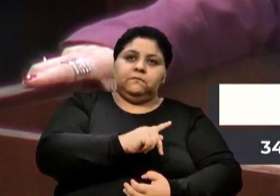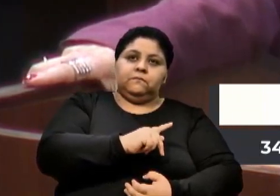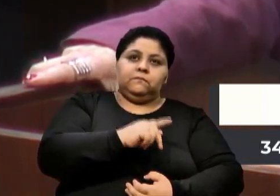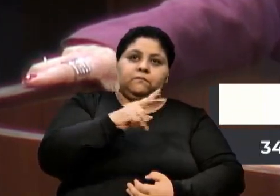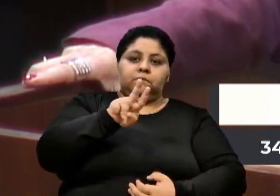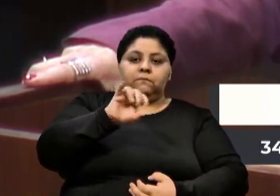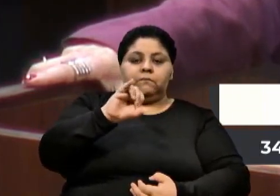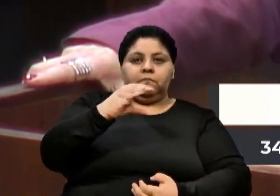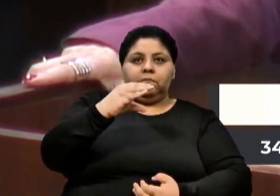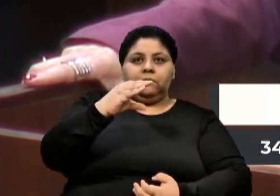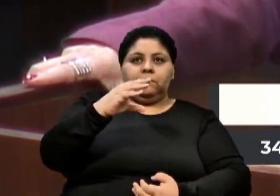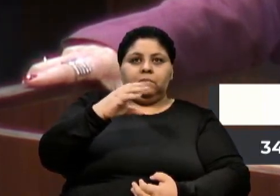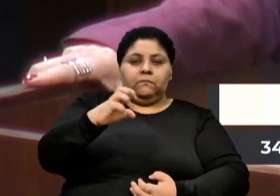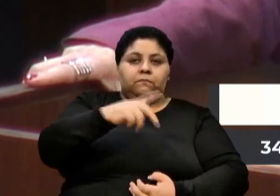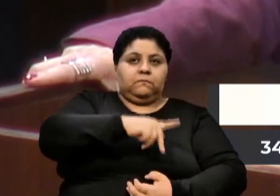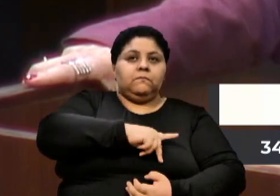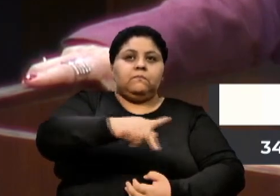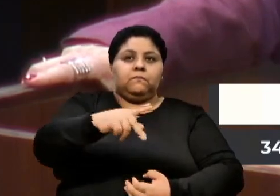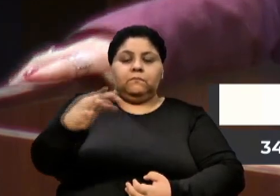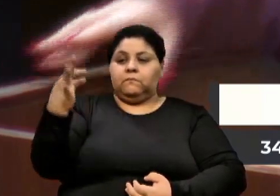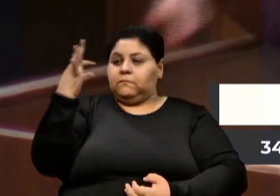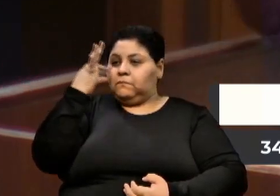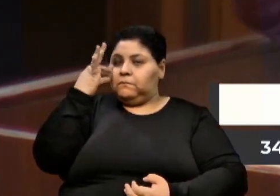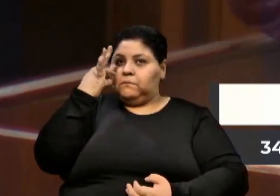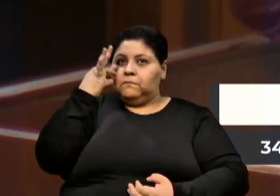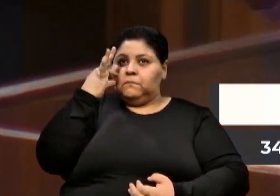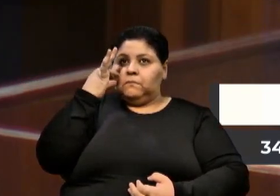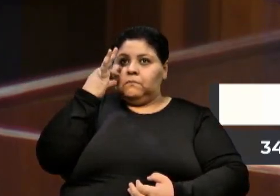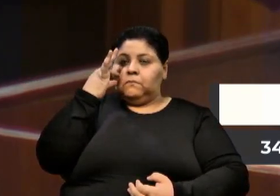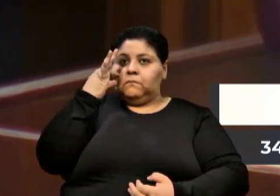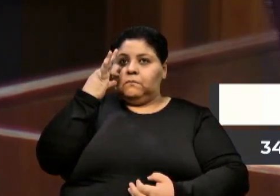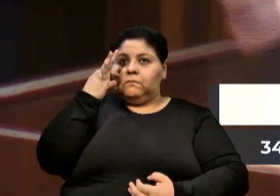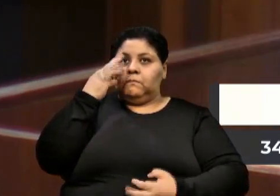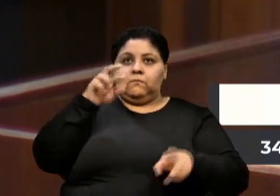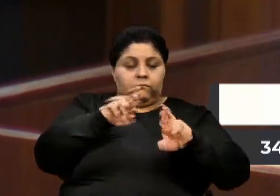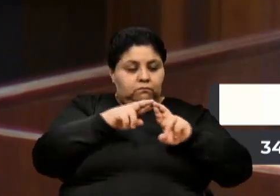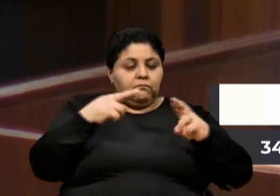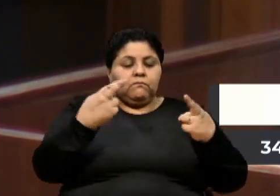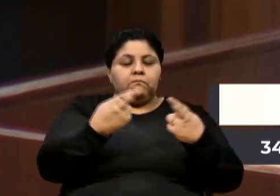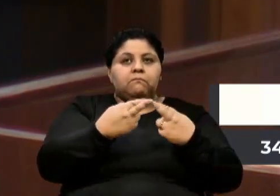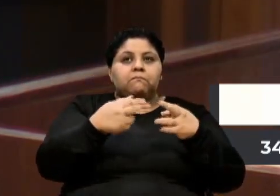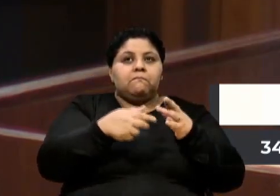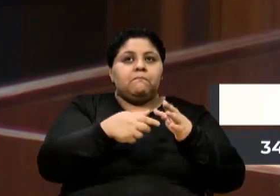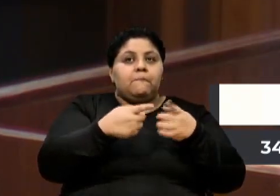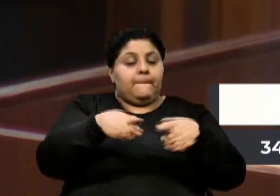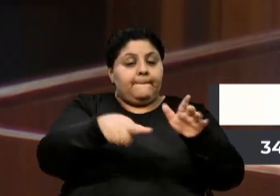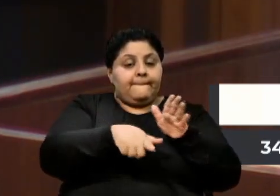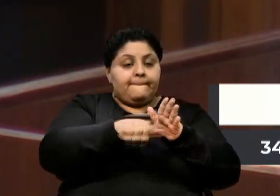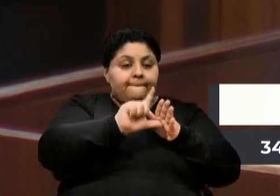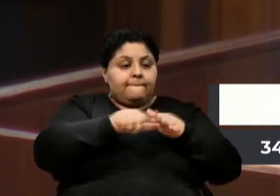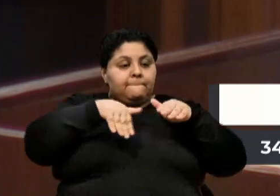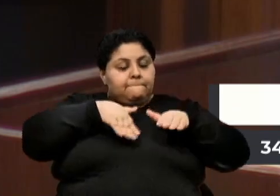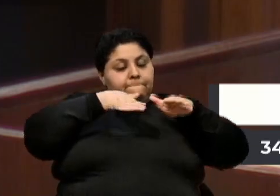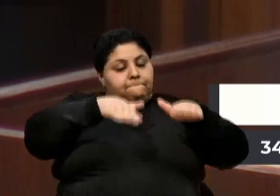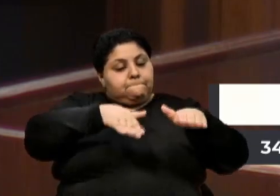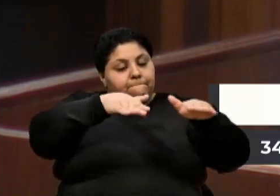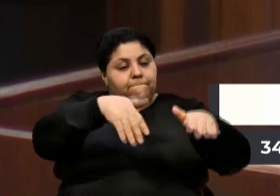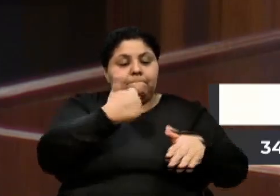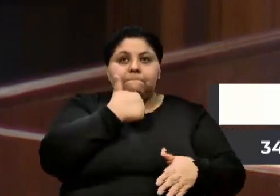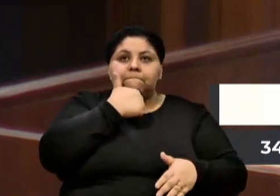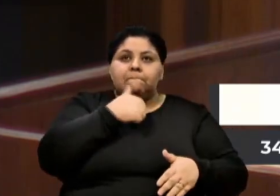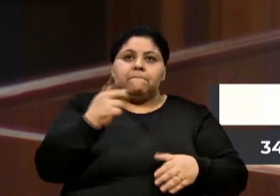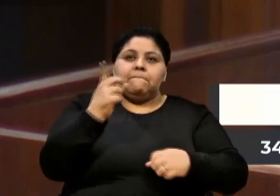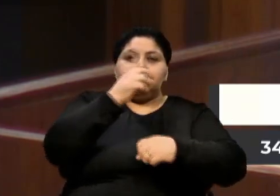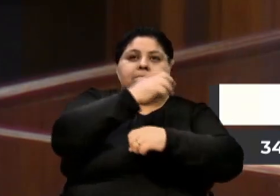-presidente presente, foi um ato. Mas, antes desta caminhada, as mulheres, no dia anterior, se